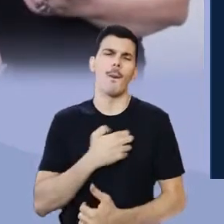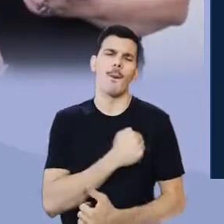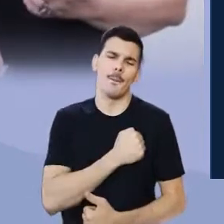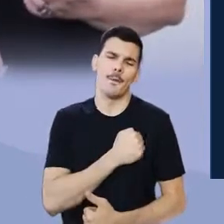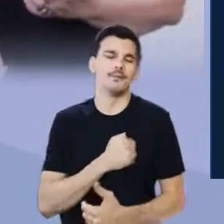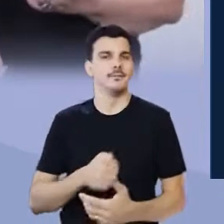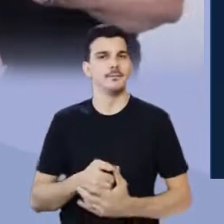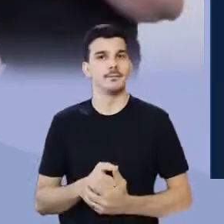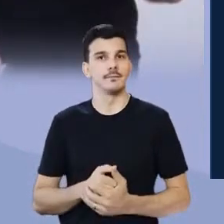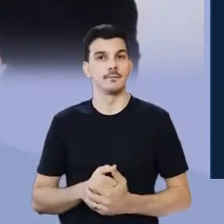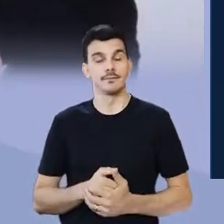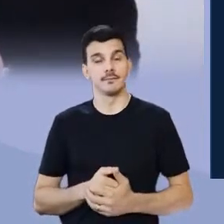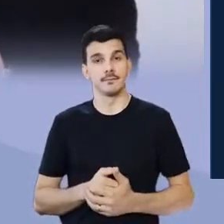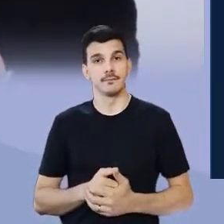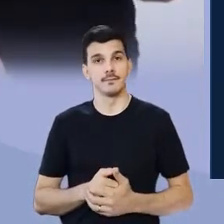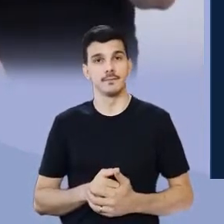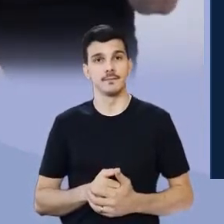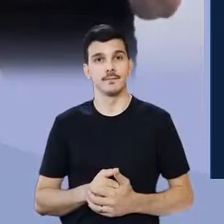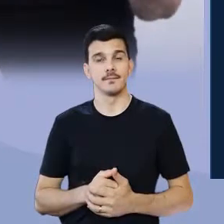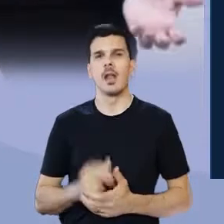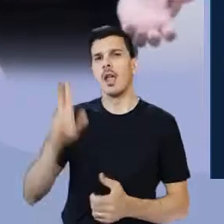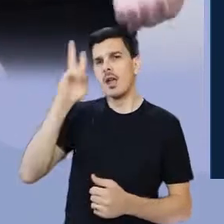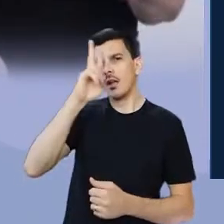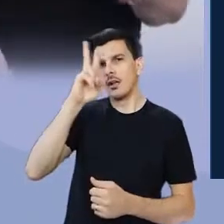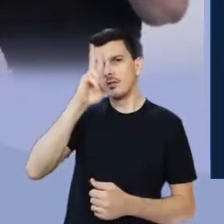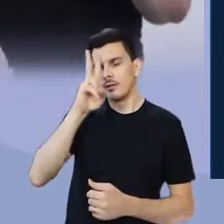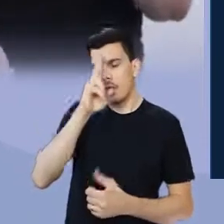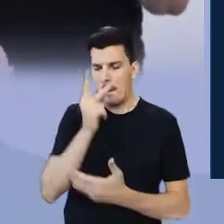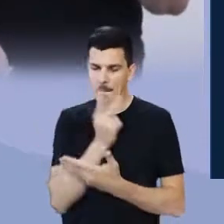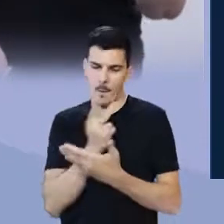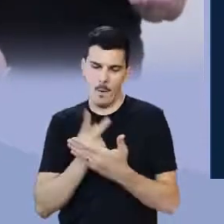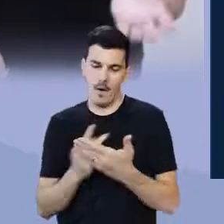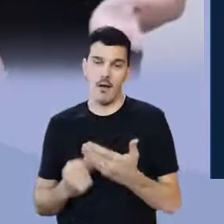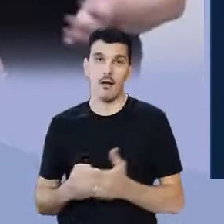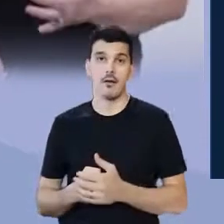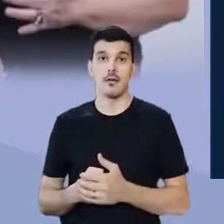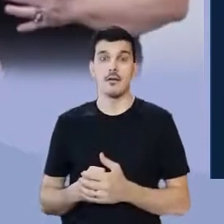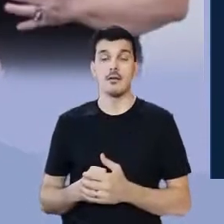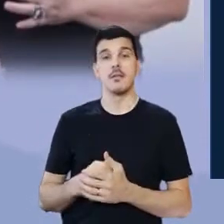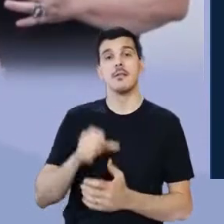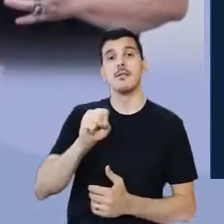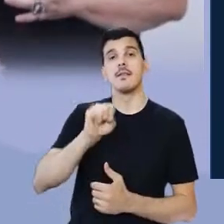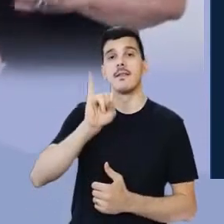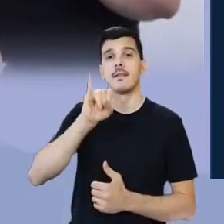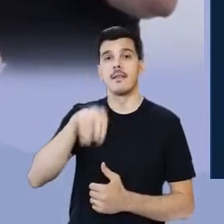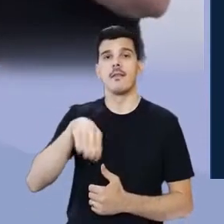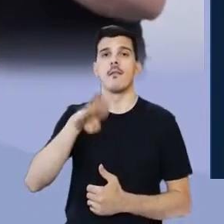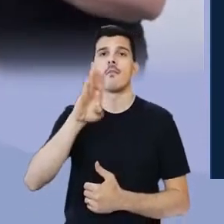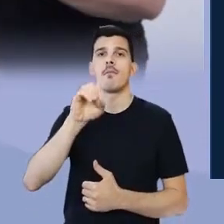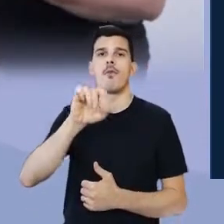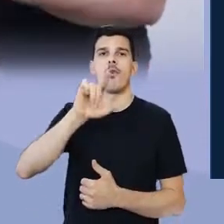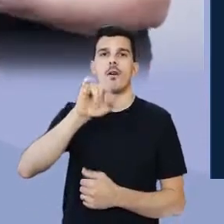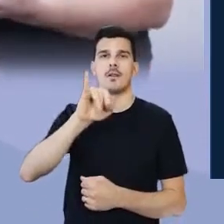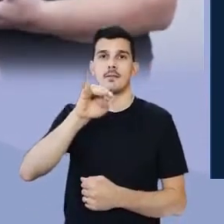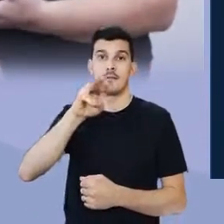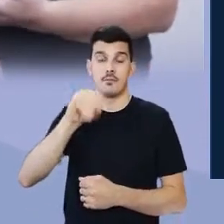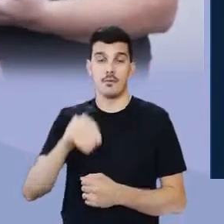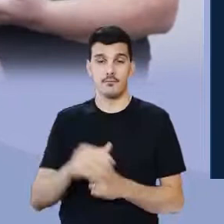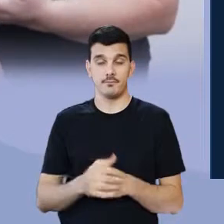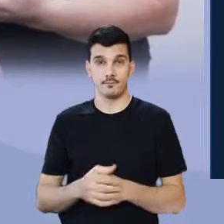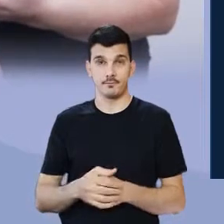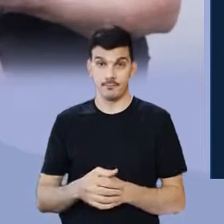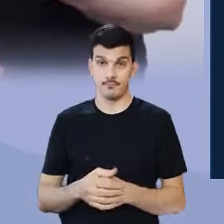eu mais amava, as histórias e os poemas do simbolismo, dentro do pré